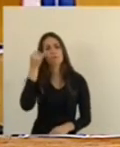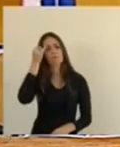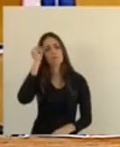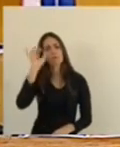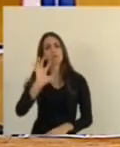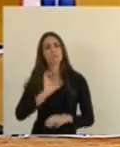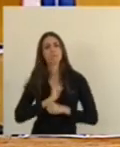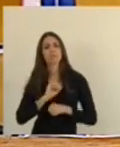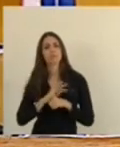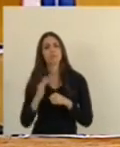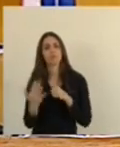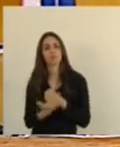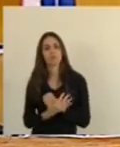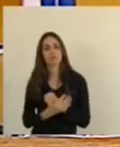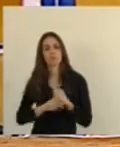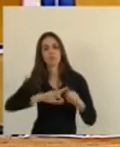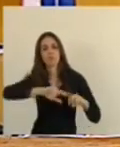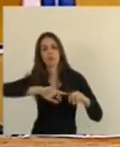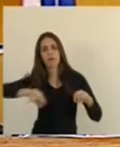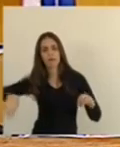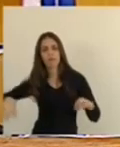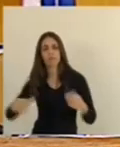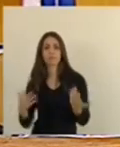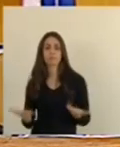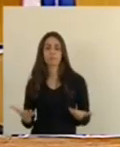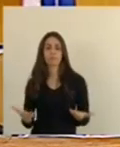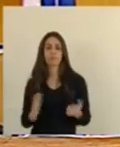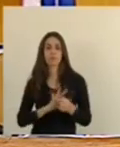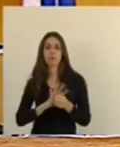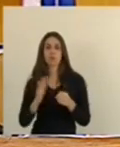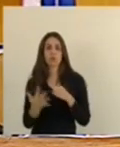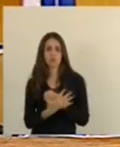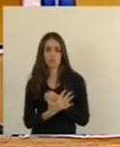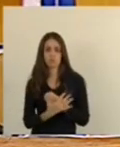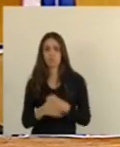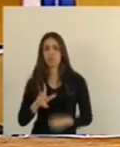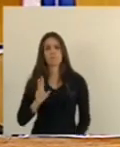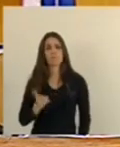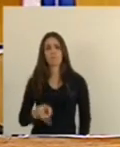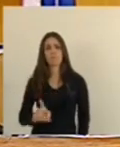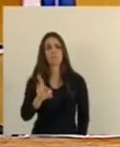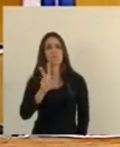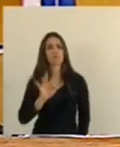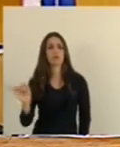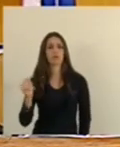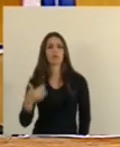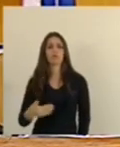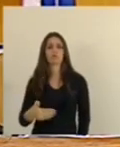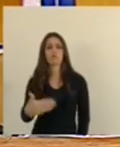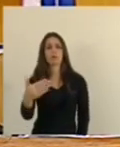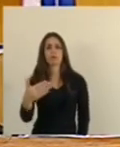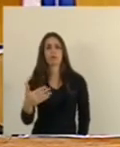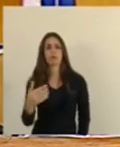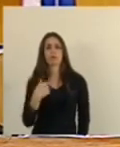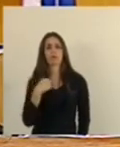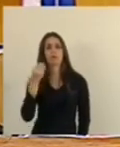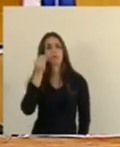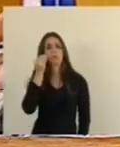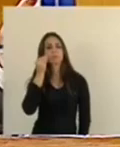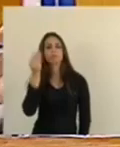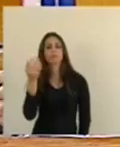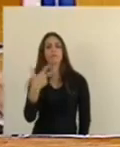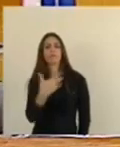covid-19 E suas variantes Essa doença Vai existir O resto da vida E nós vamos Ter que ficar Procurando A cada tempo